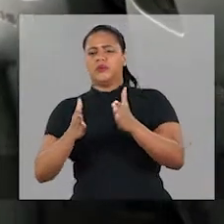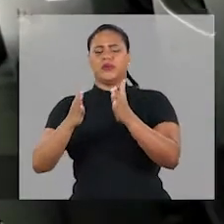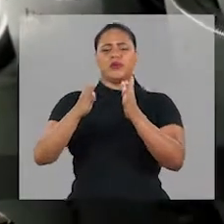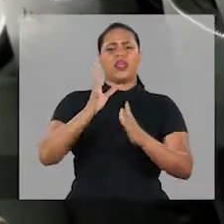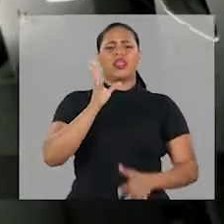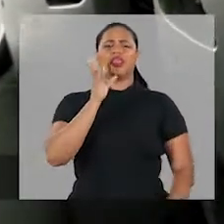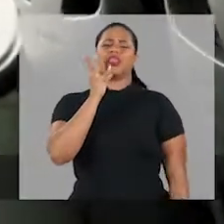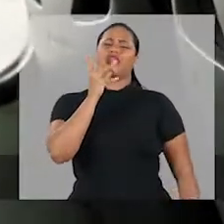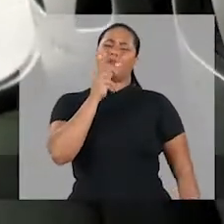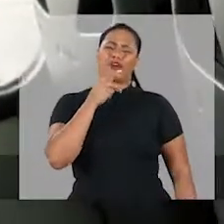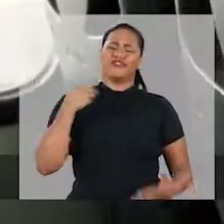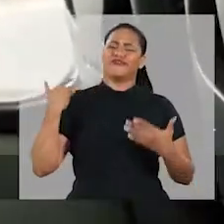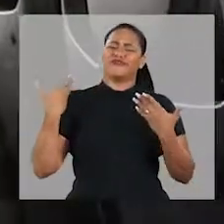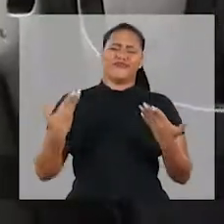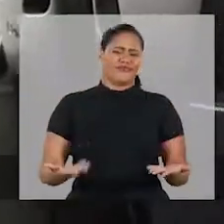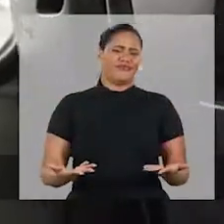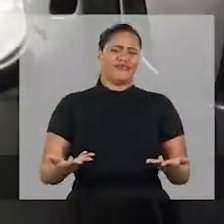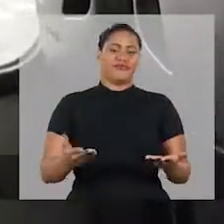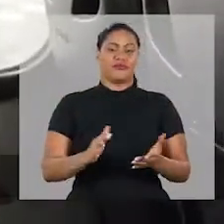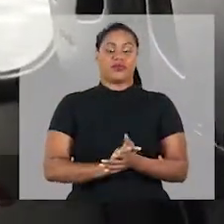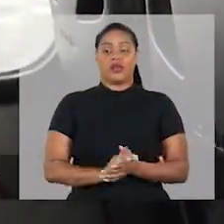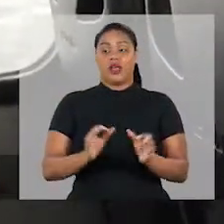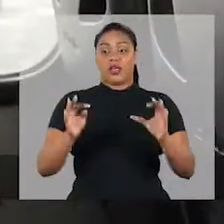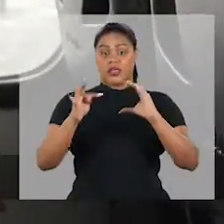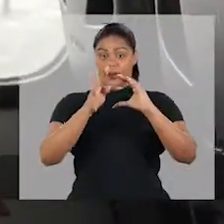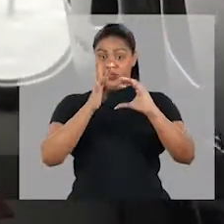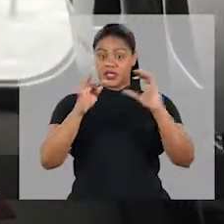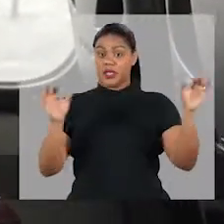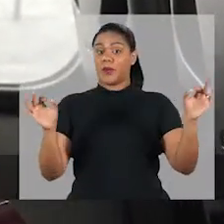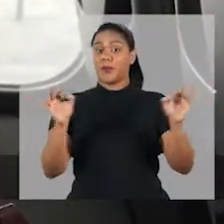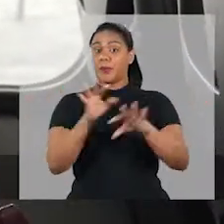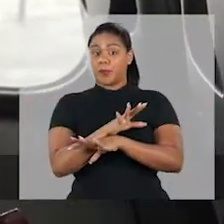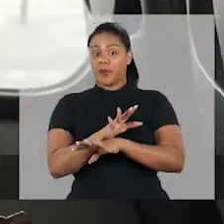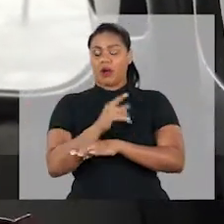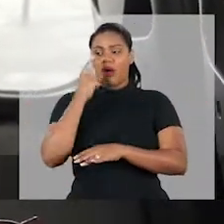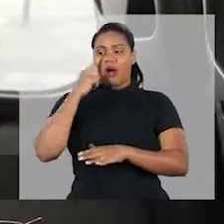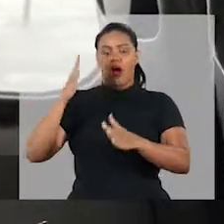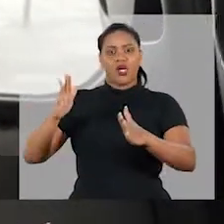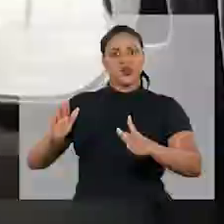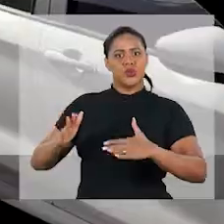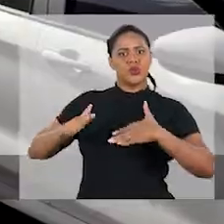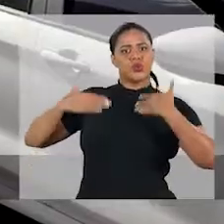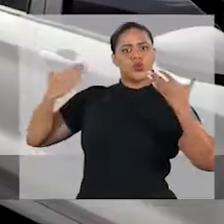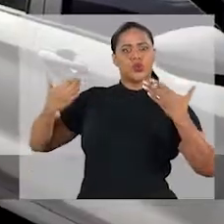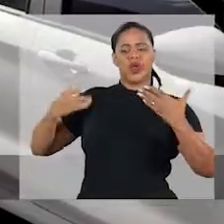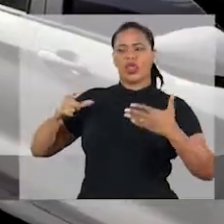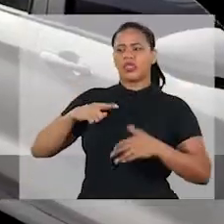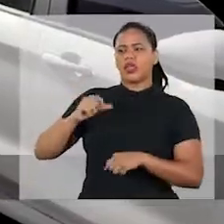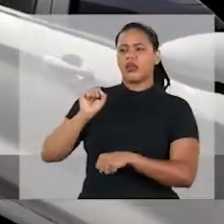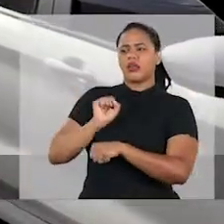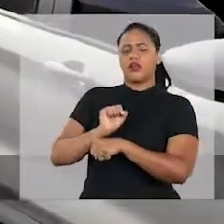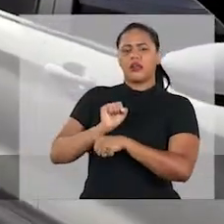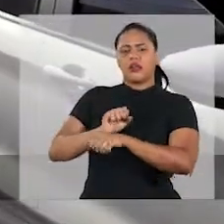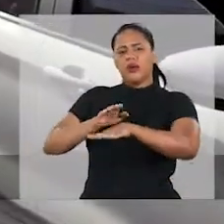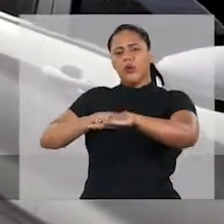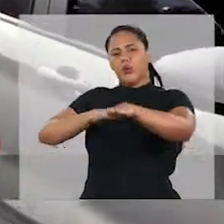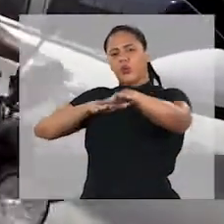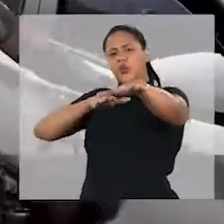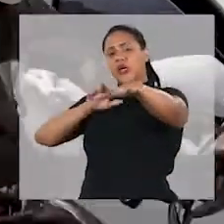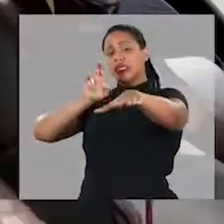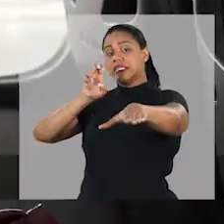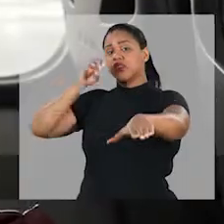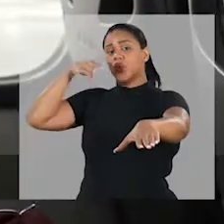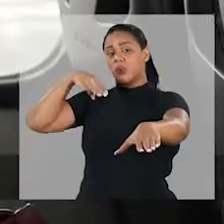tão demorado quanto que já existe. Acabamos de sair do Terminal Central e, para minha surpresa, estamos em média 5 minutos no